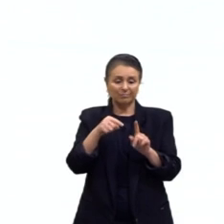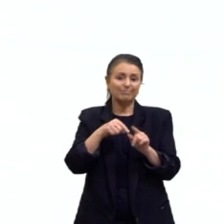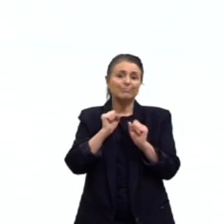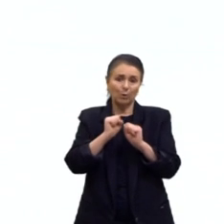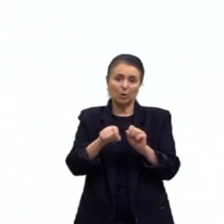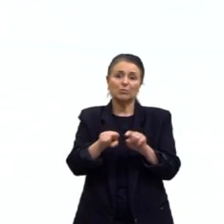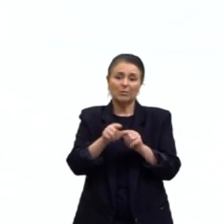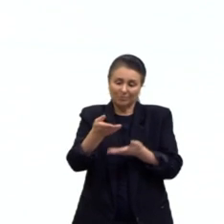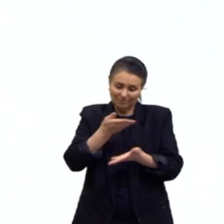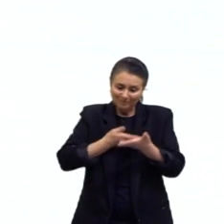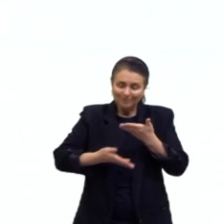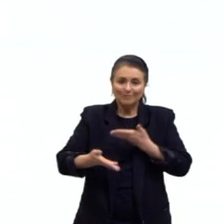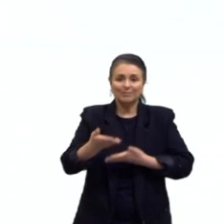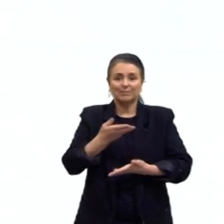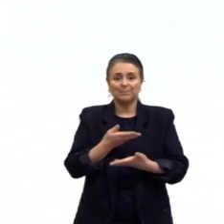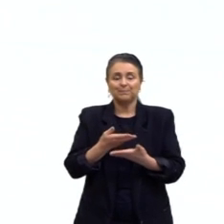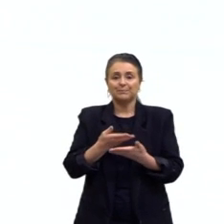gravidez.